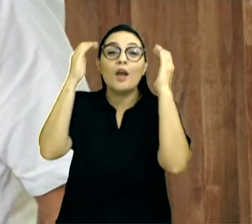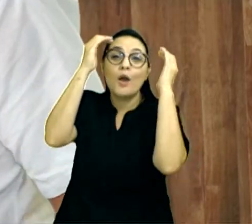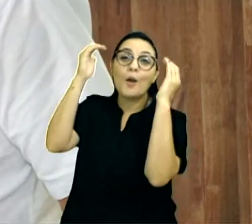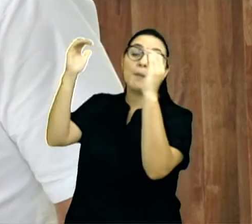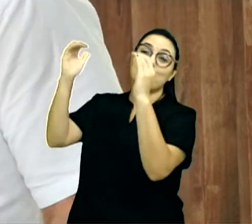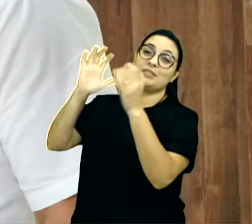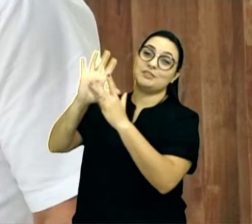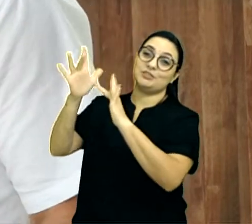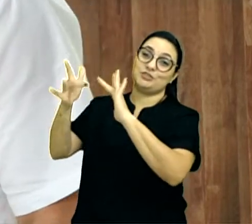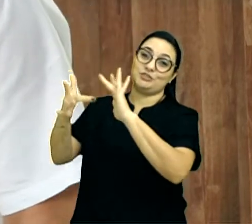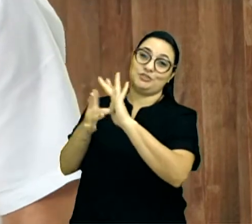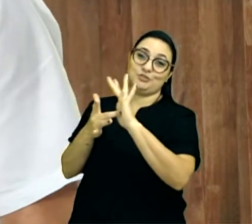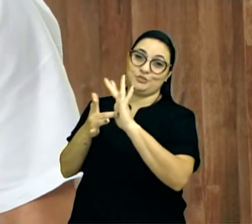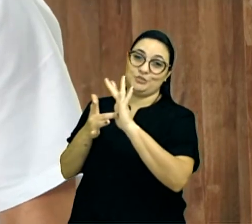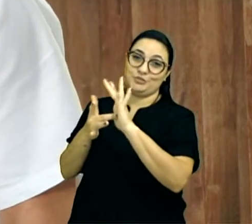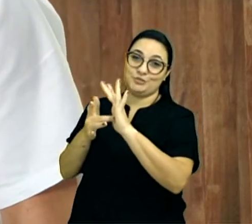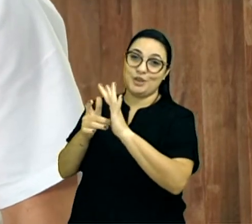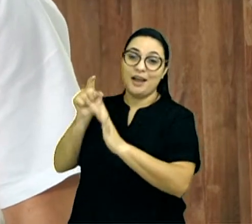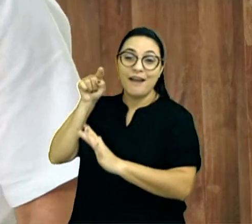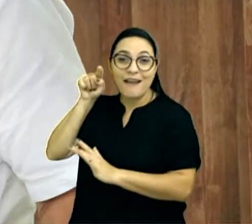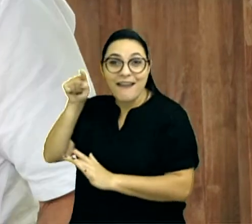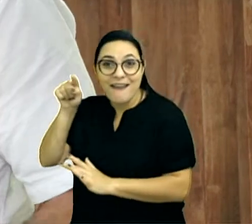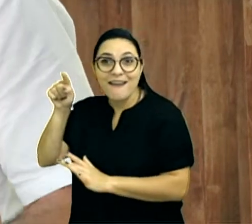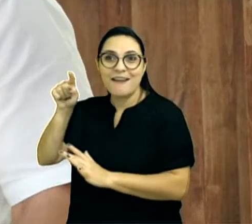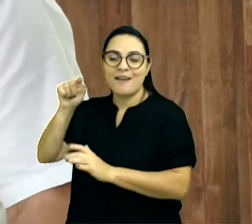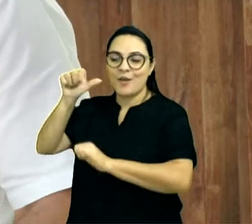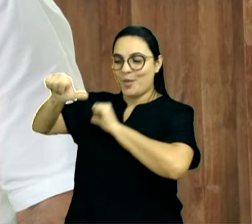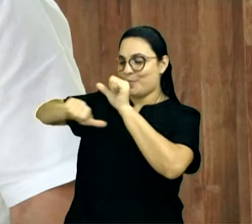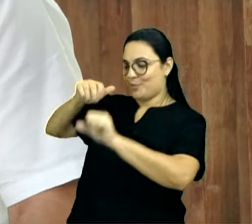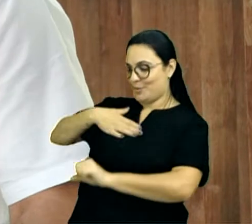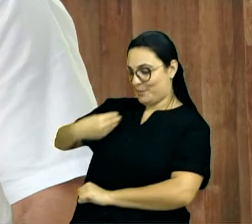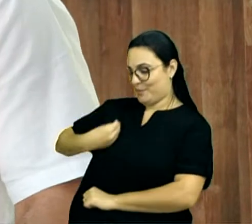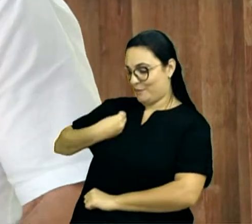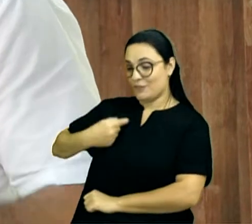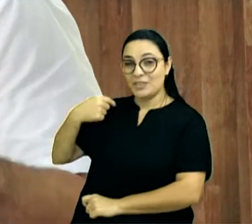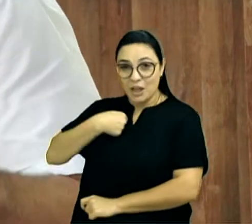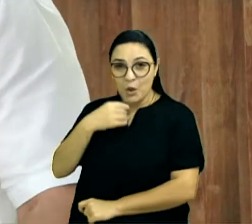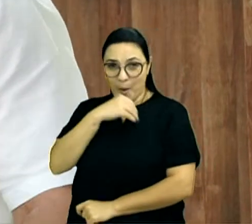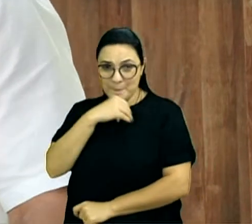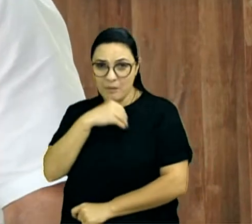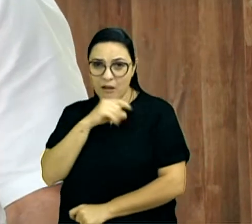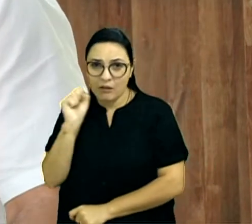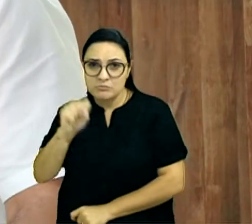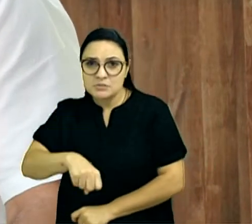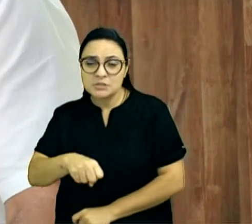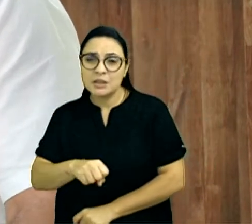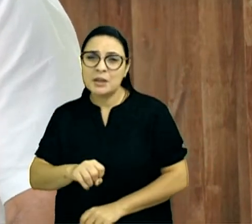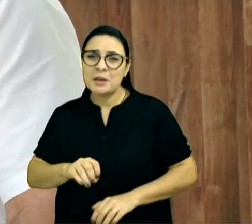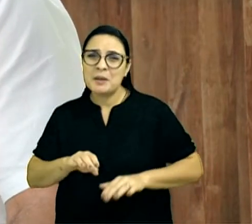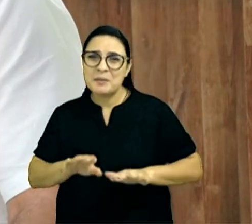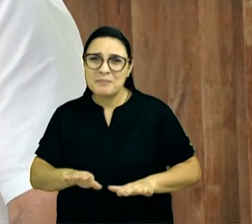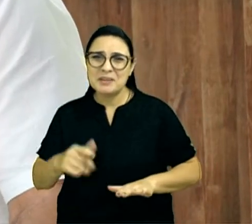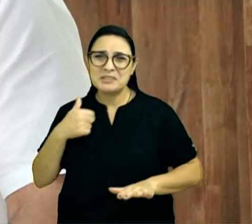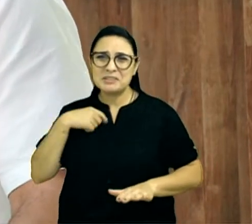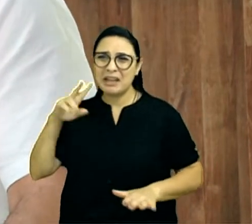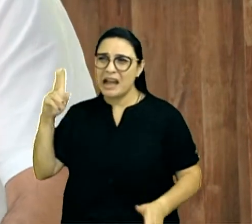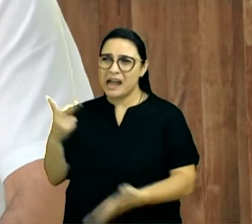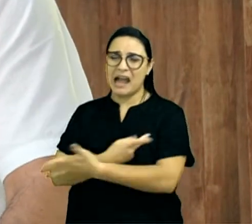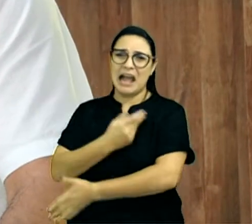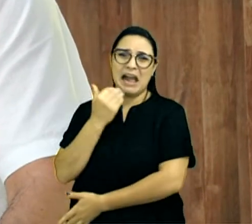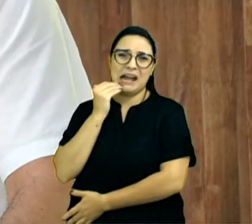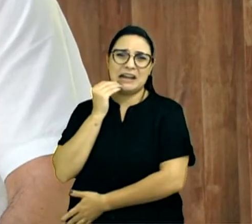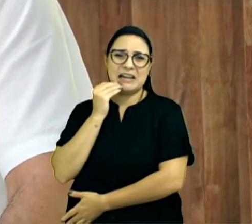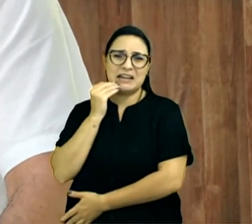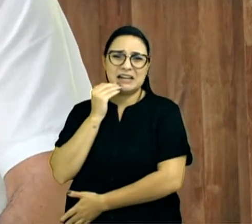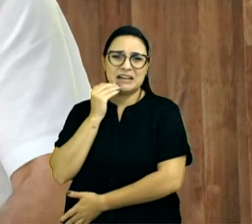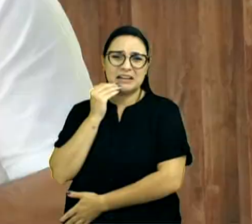Jesus mudou a minha vida, eu era pecador, sou pecador, mas eu era sem vergonha, safado, miserável, como diz o